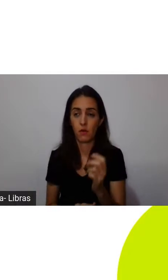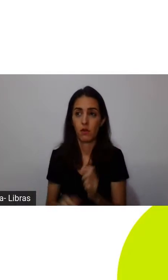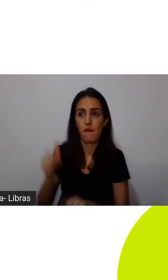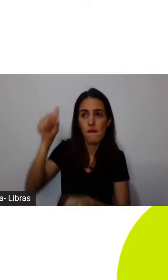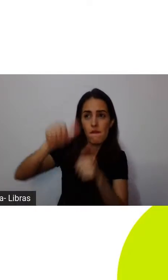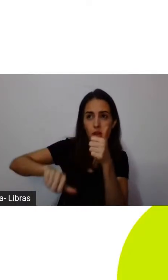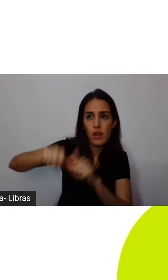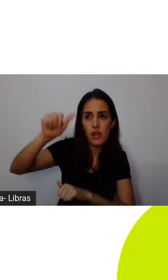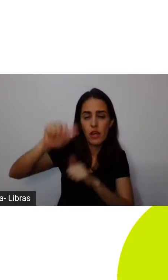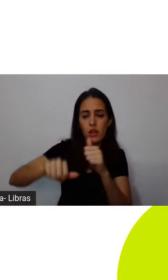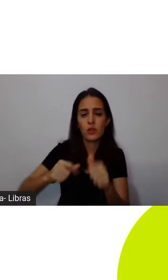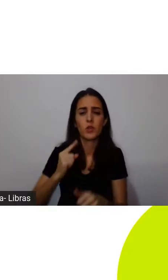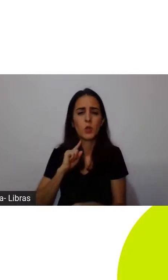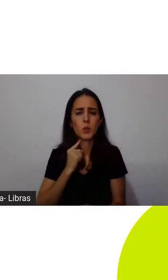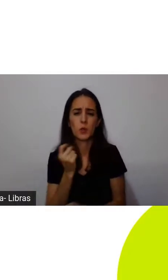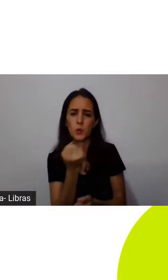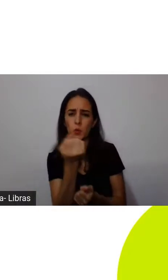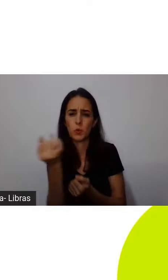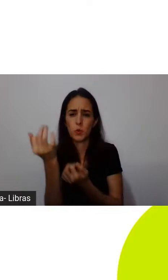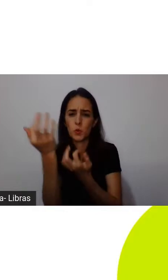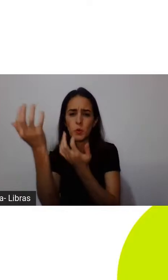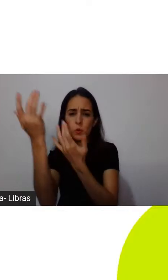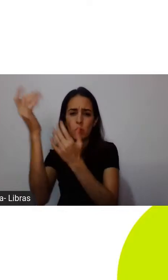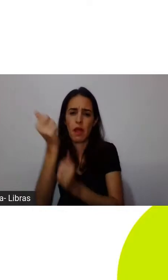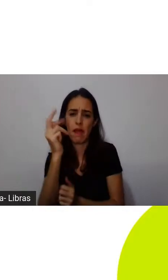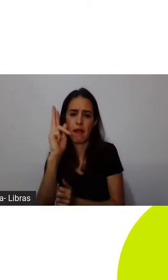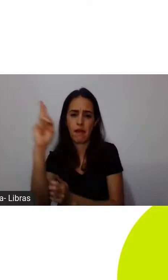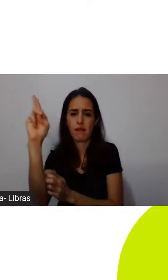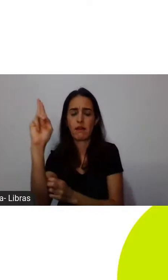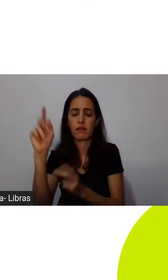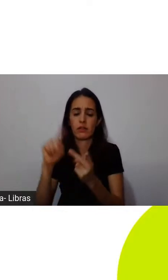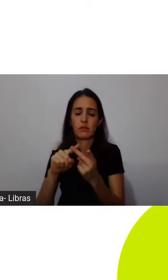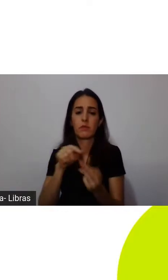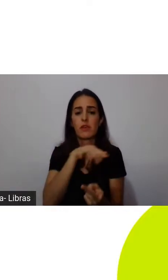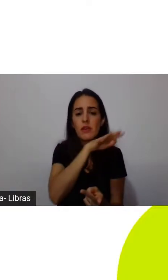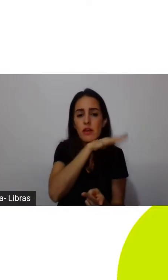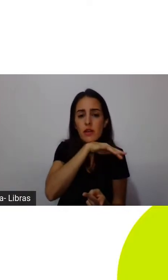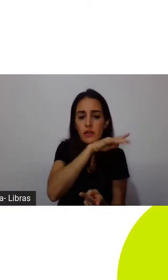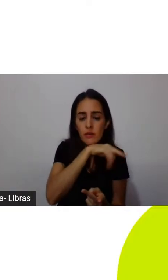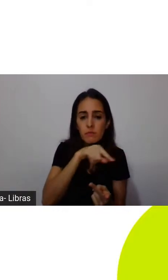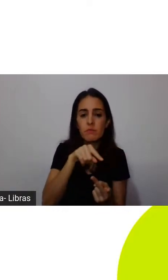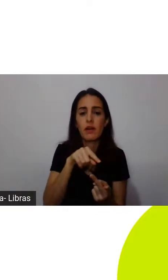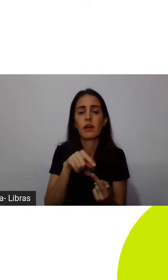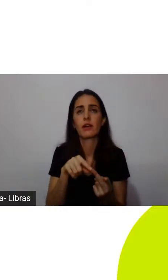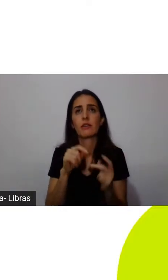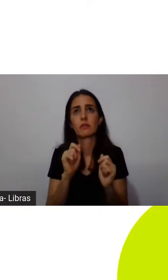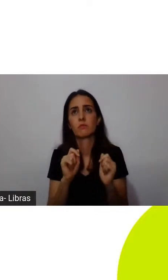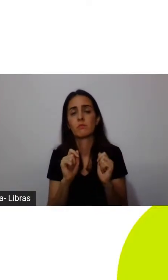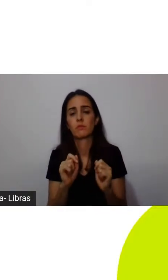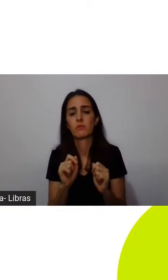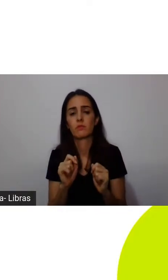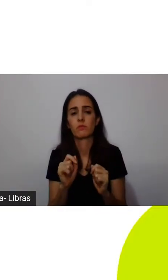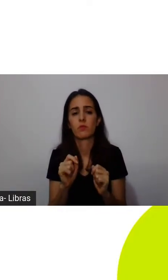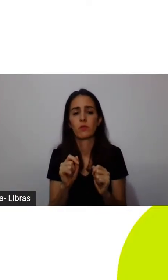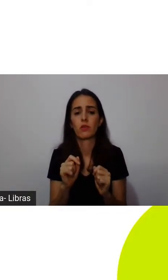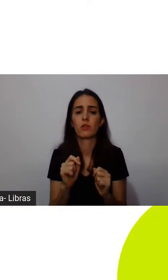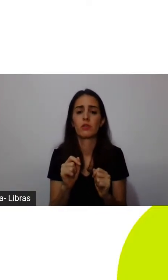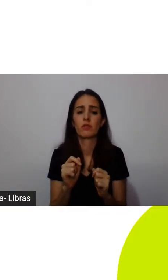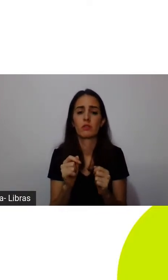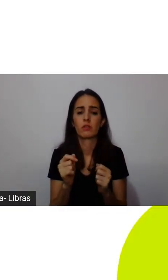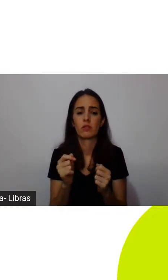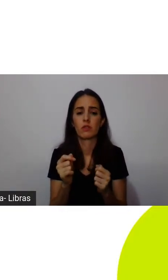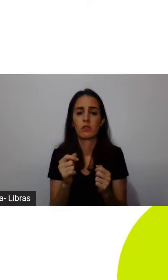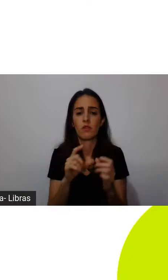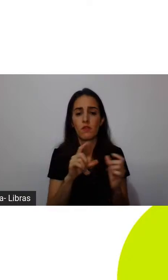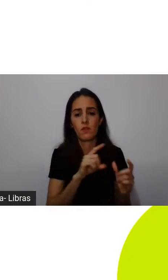como poluição, por exemplo, ou animais que vão, que por terem seu ecossistema degradado, vão para as